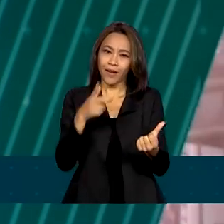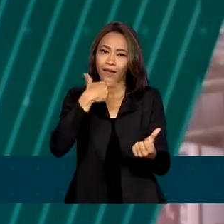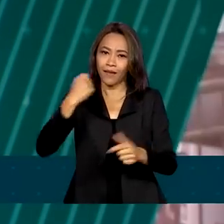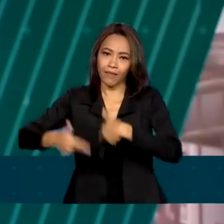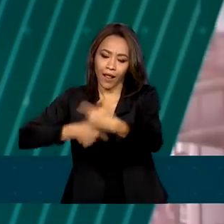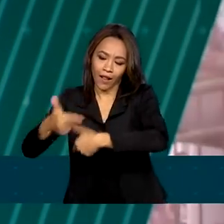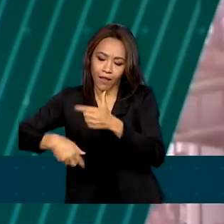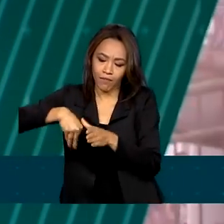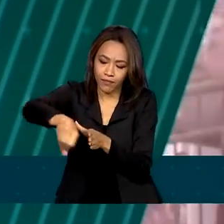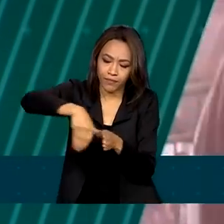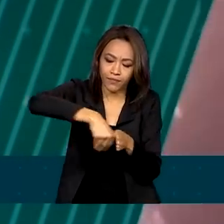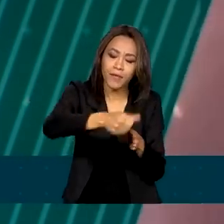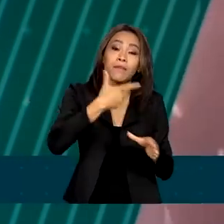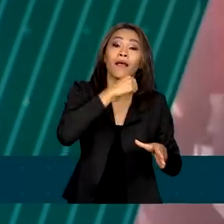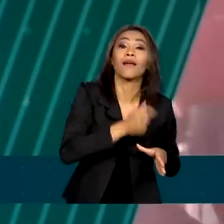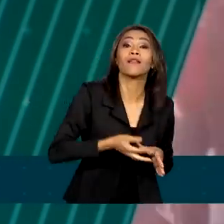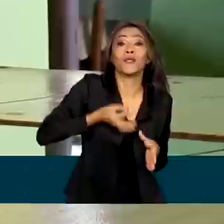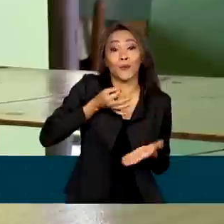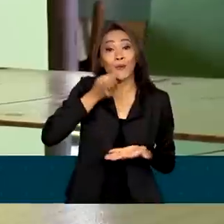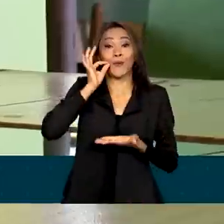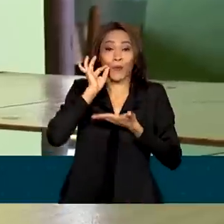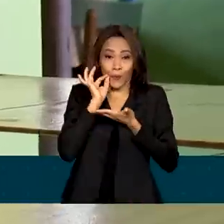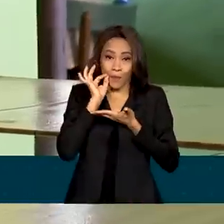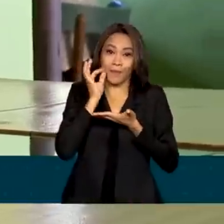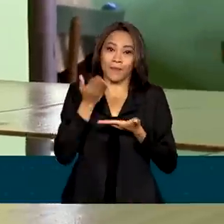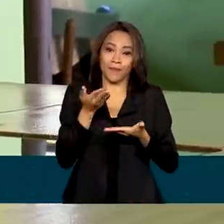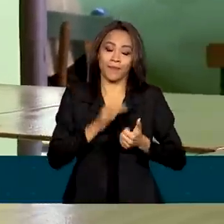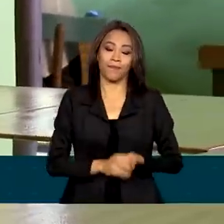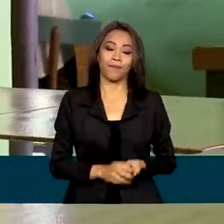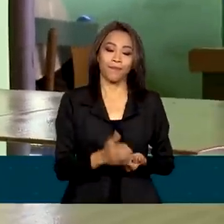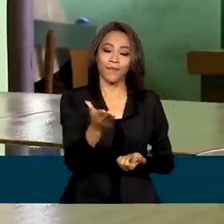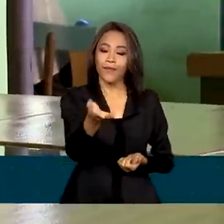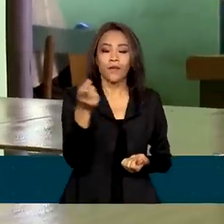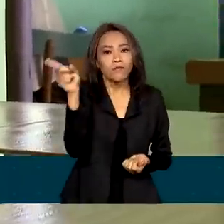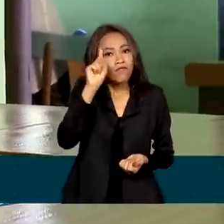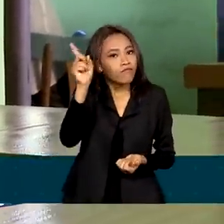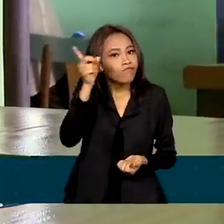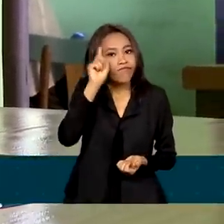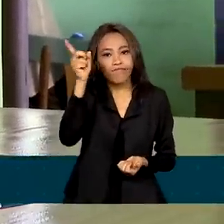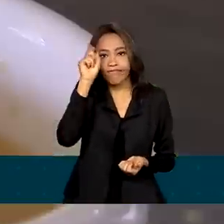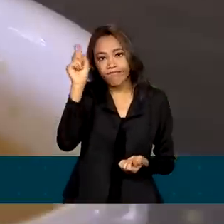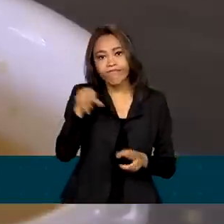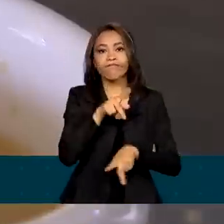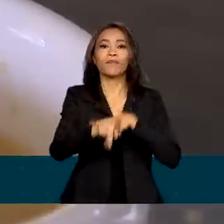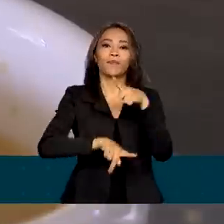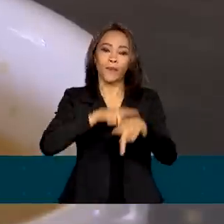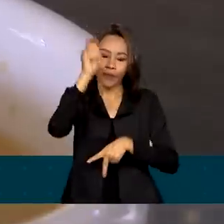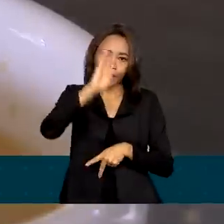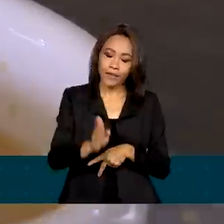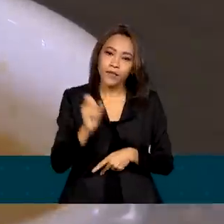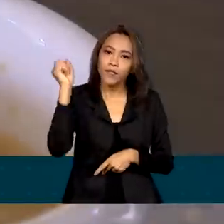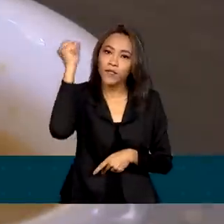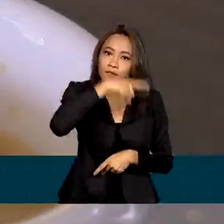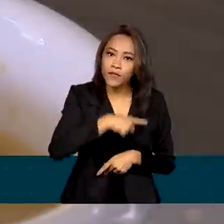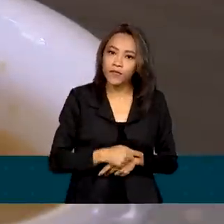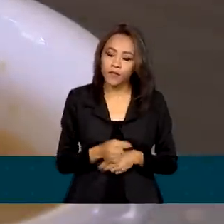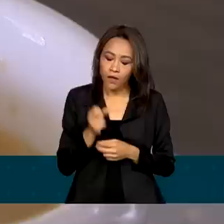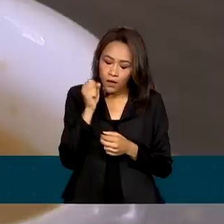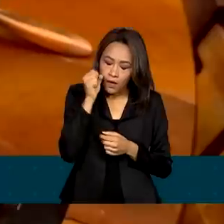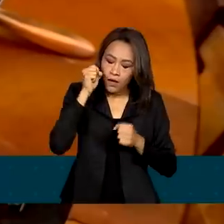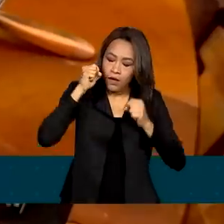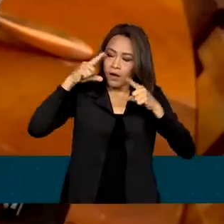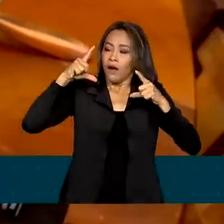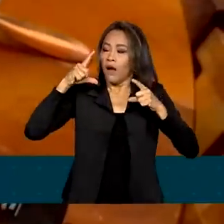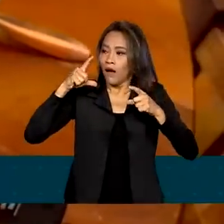quanto para quem toma um cafezinho. Ele está na rotina do brasileiro. Difícil começar o dia sem um